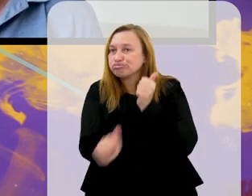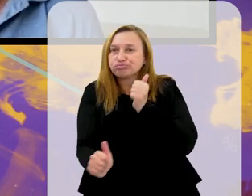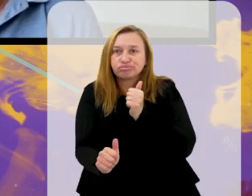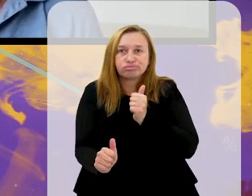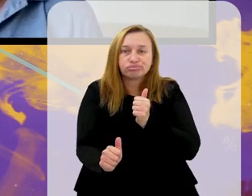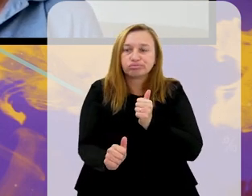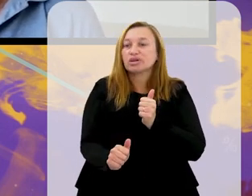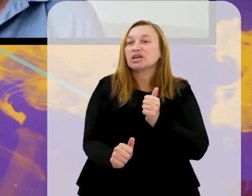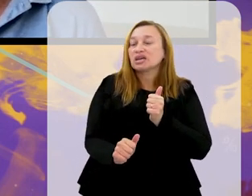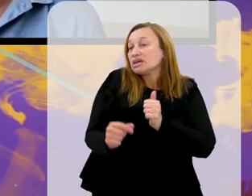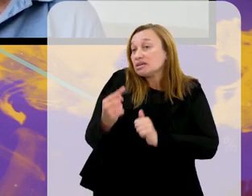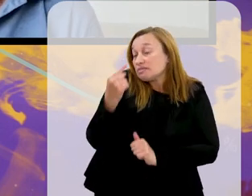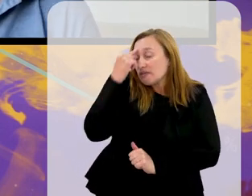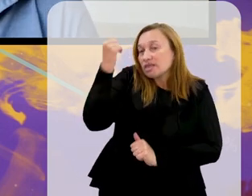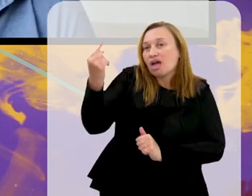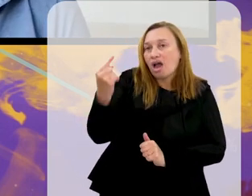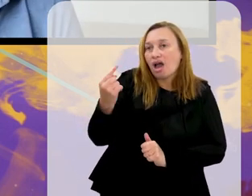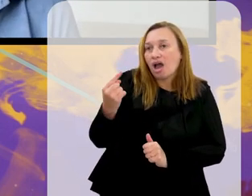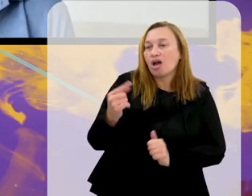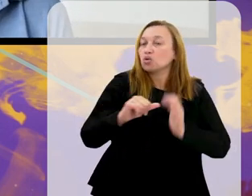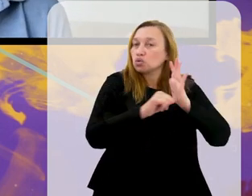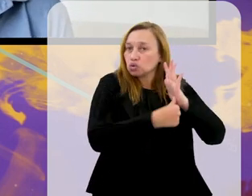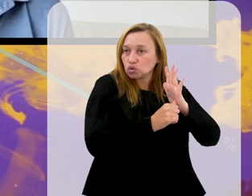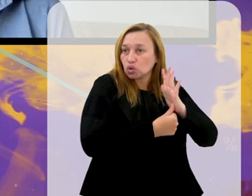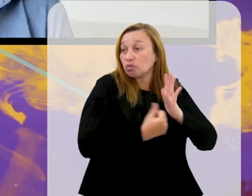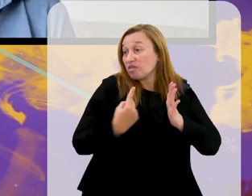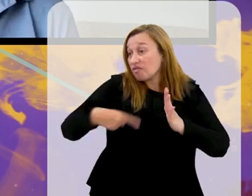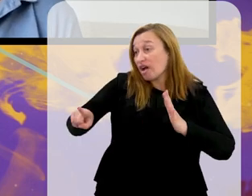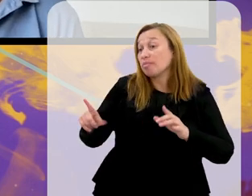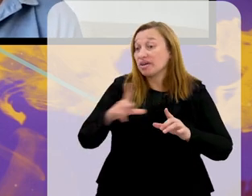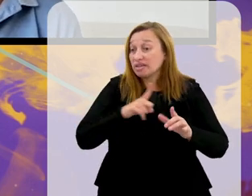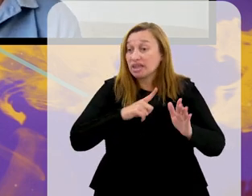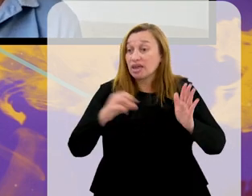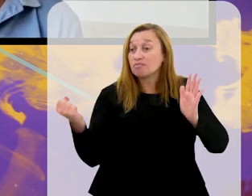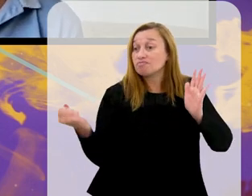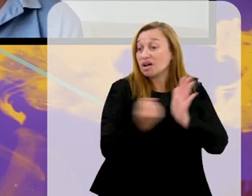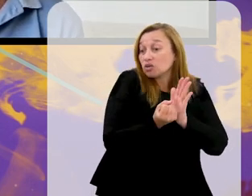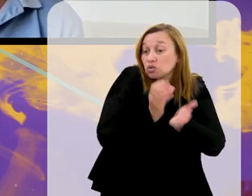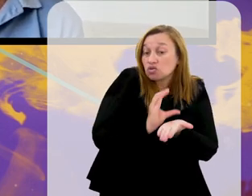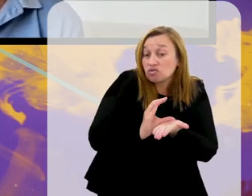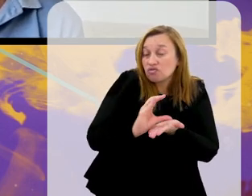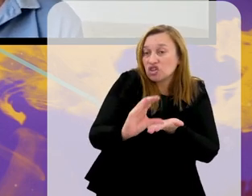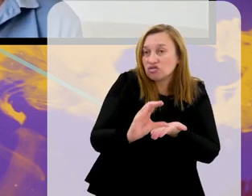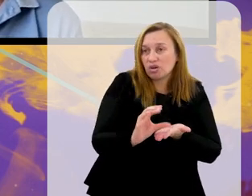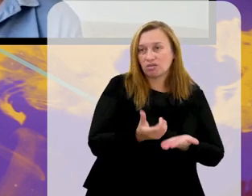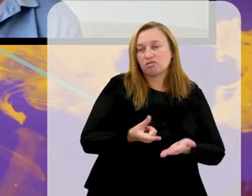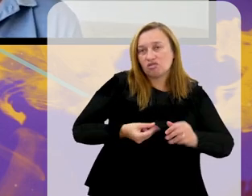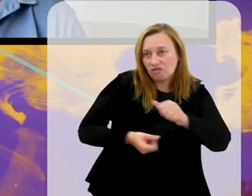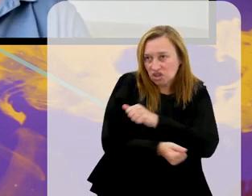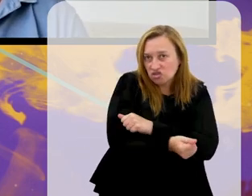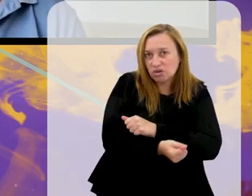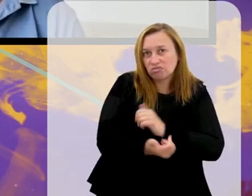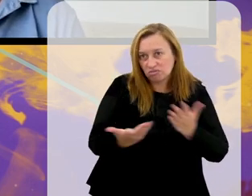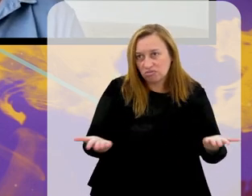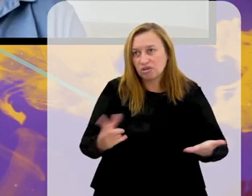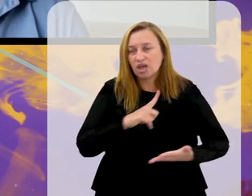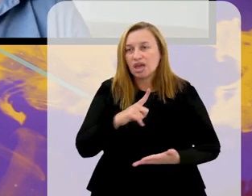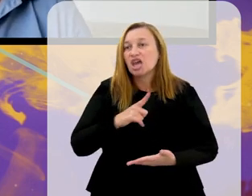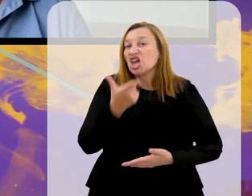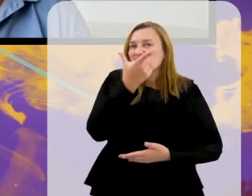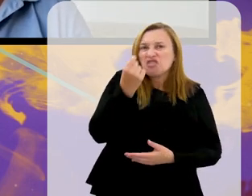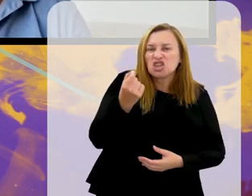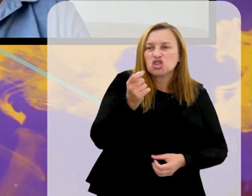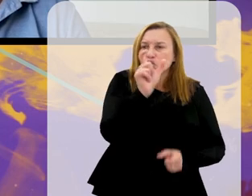Dane-se os clubes, que tem que se virar. Os clubes não, porque eles acabam arrumando patrocínio. Mas tem que se virar em elenco maior. Precisa ter, ao invés